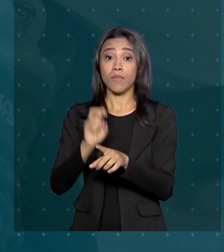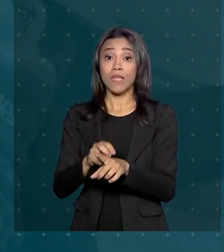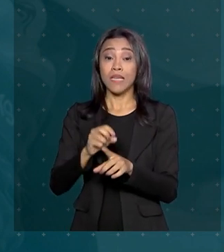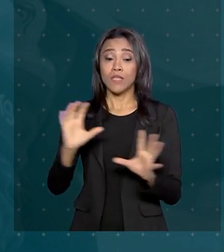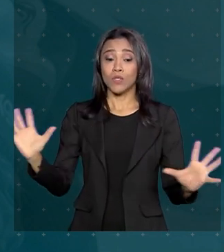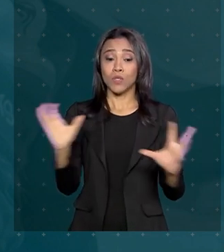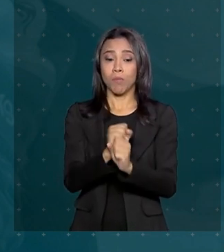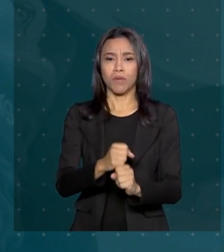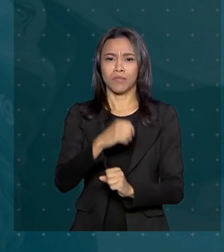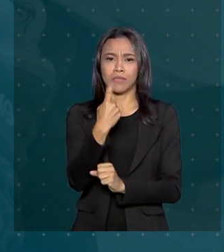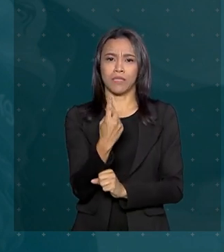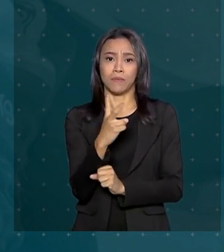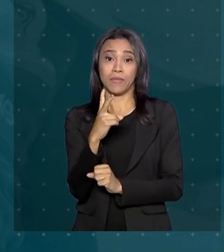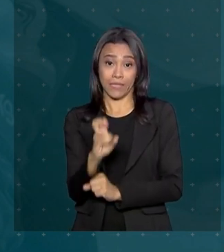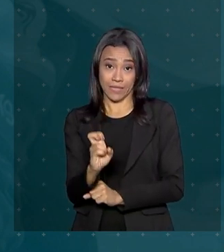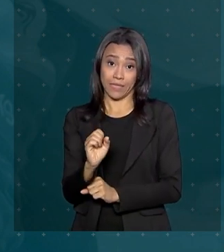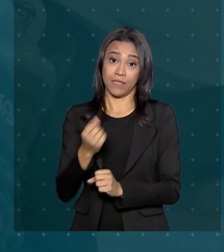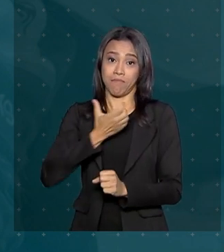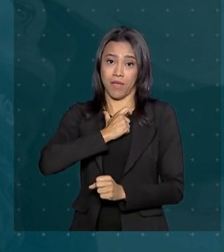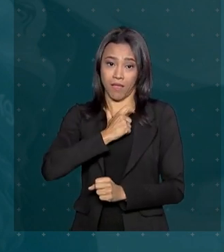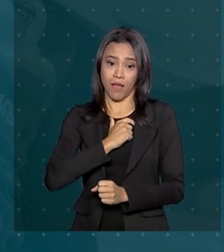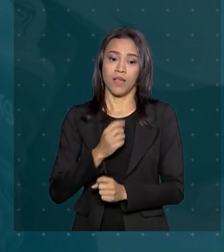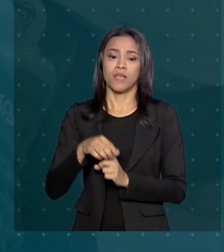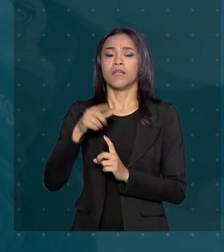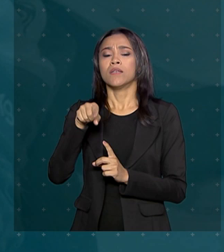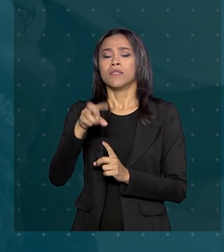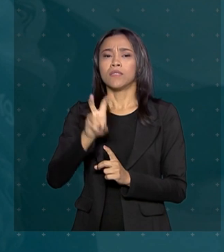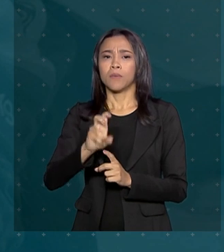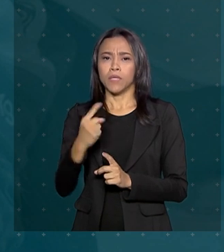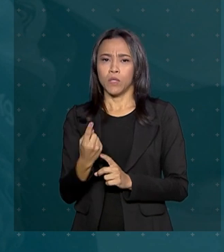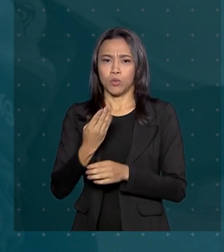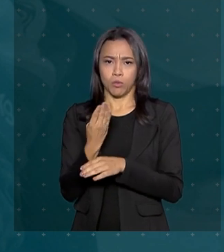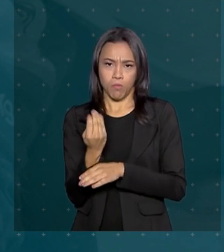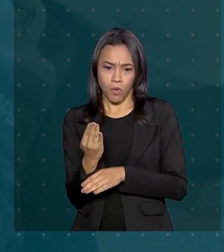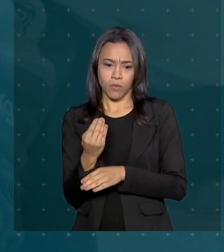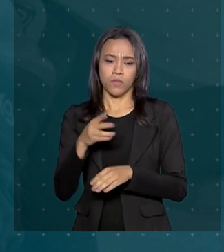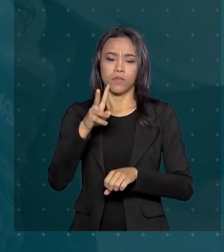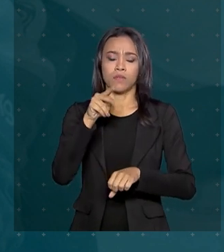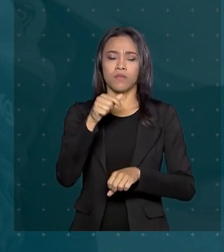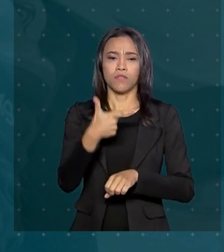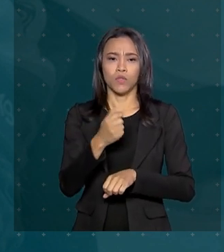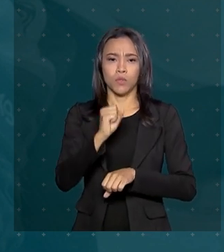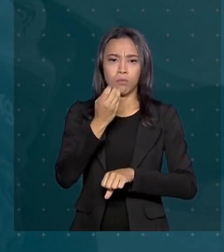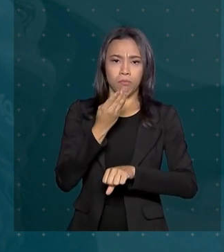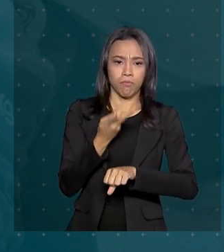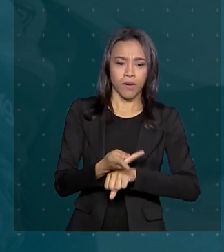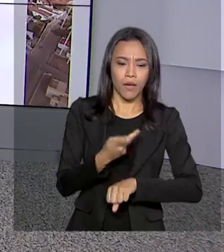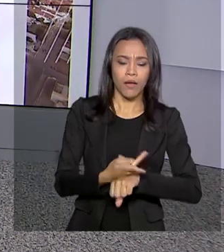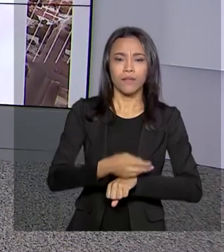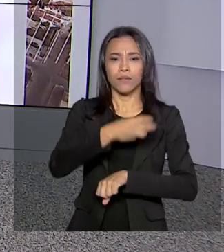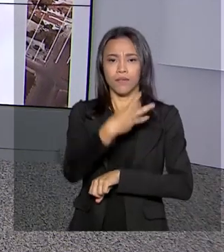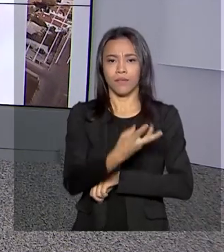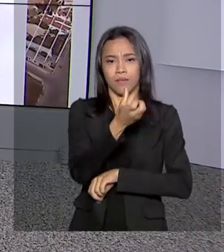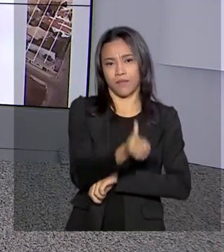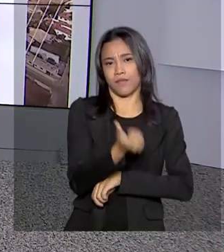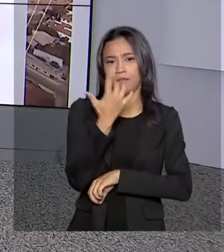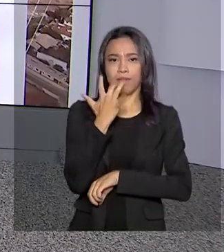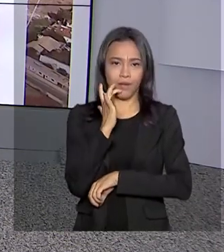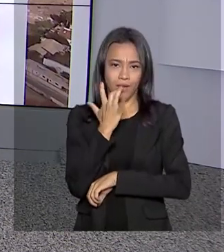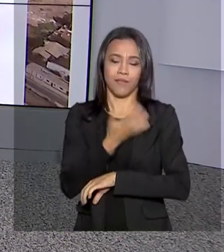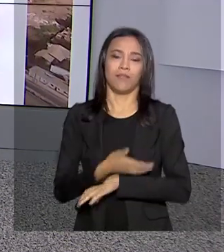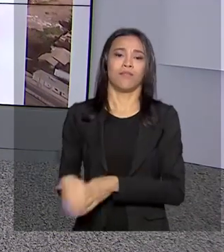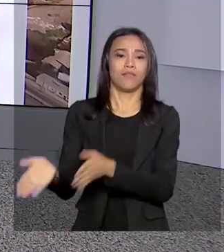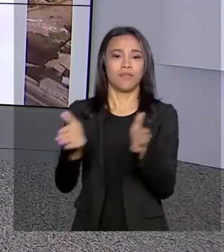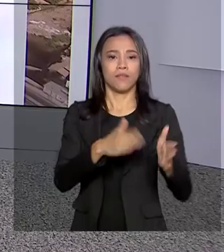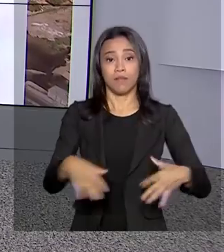medalhas no total. 51 de bronze, 28 de prata e 36 de ouro. O Brasil